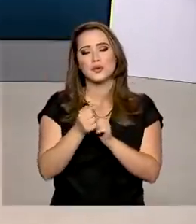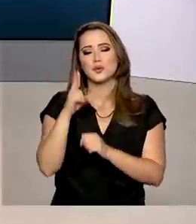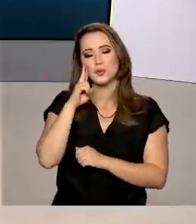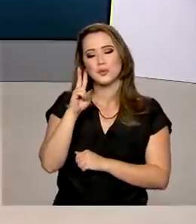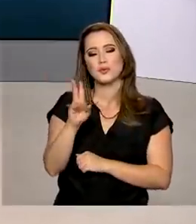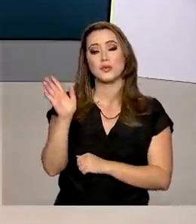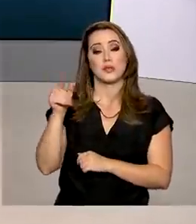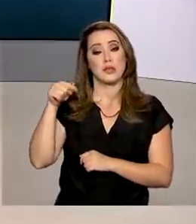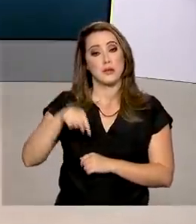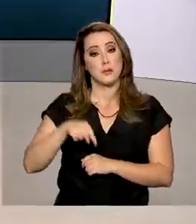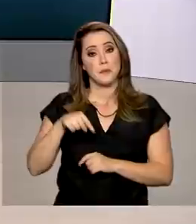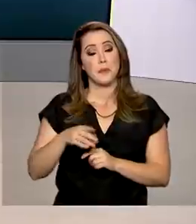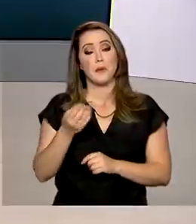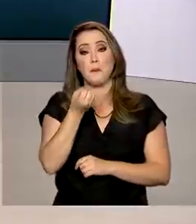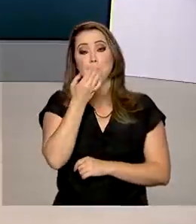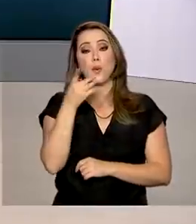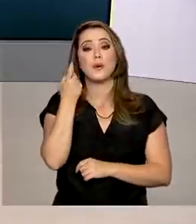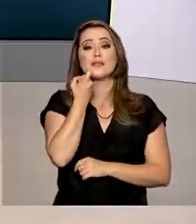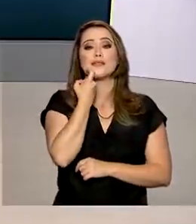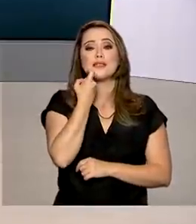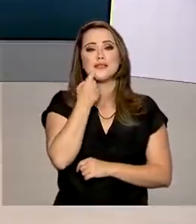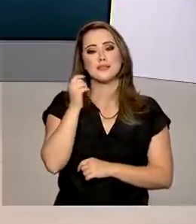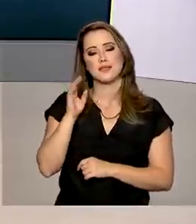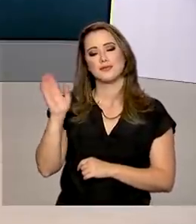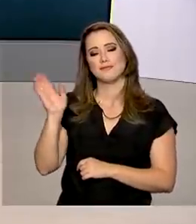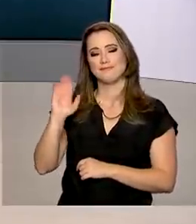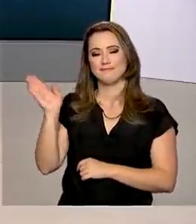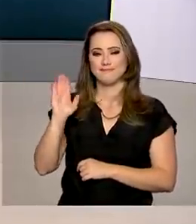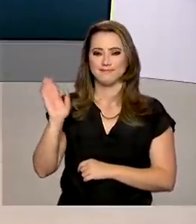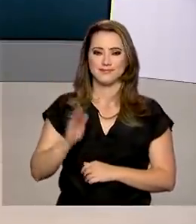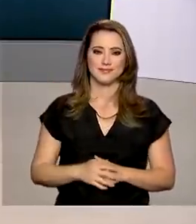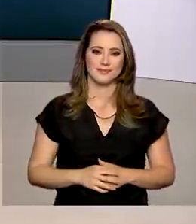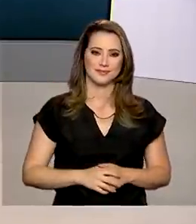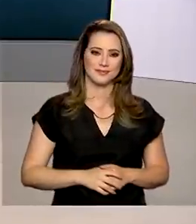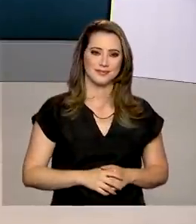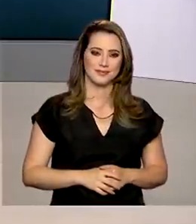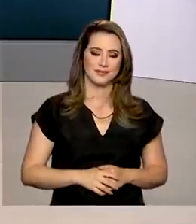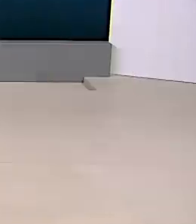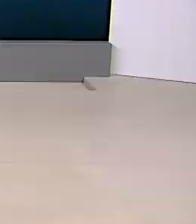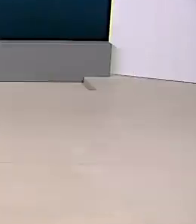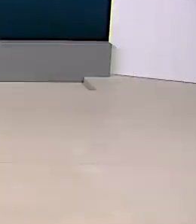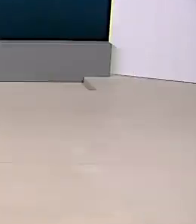sua companhia aqui com a gente. Uma ótima sexta-feira para você e um excelente feriado. Tchau, tchau.